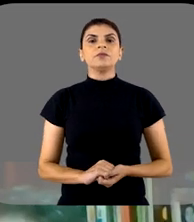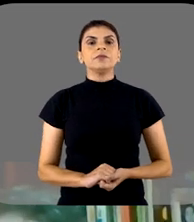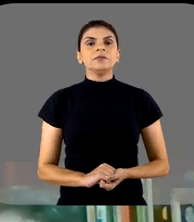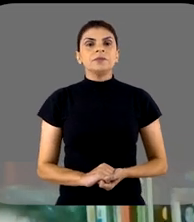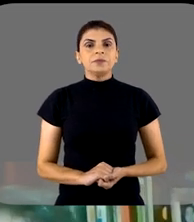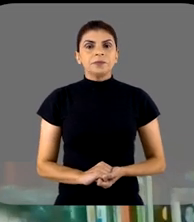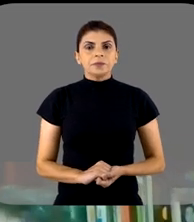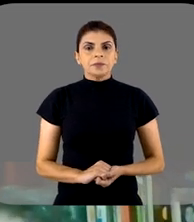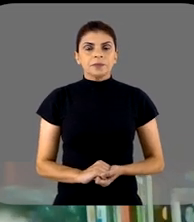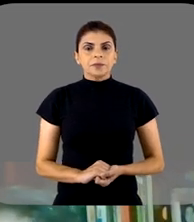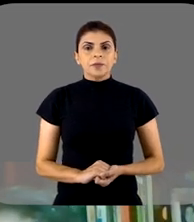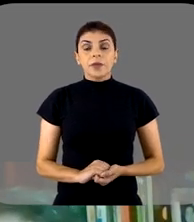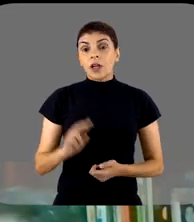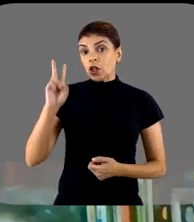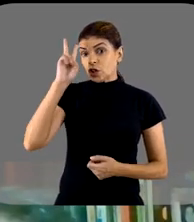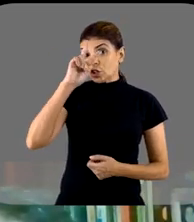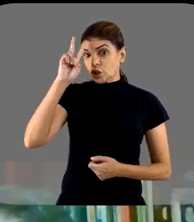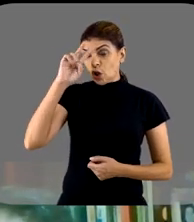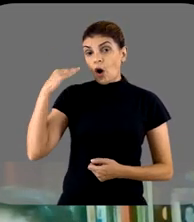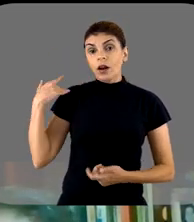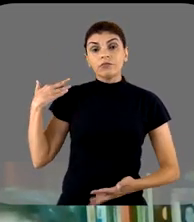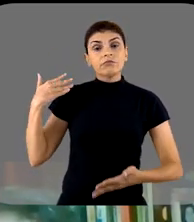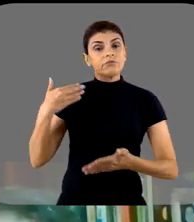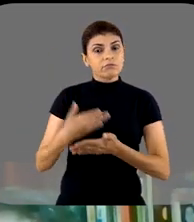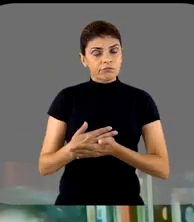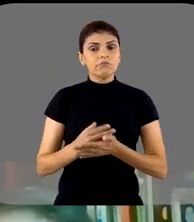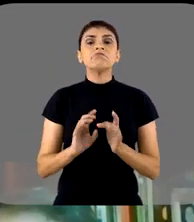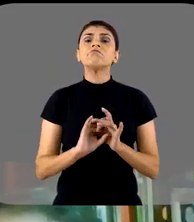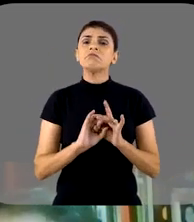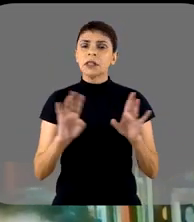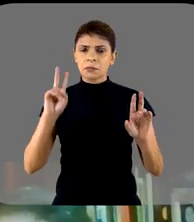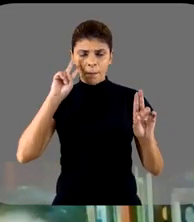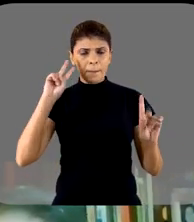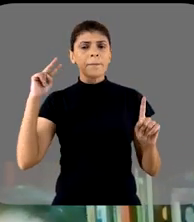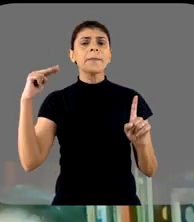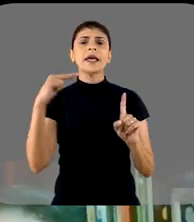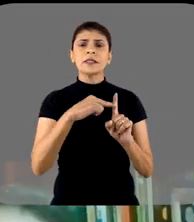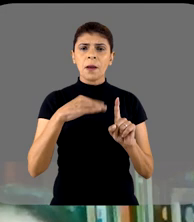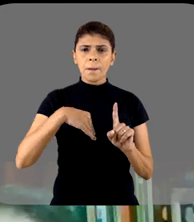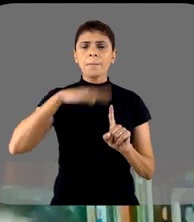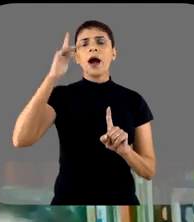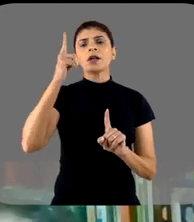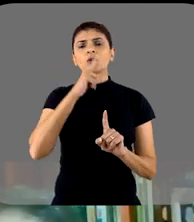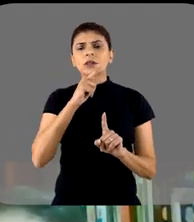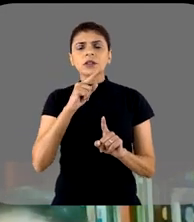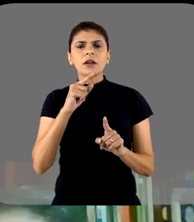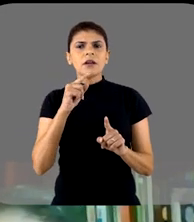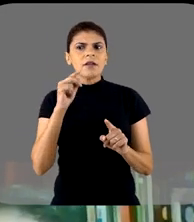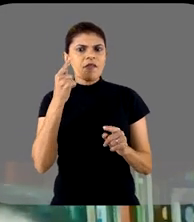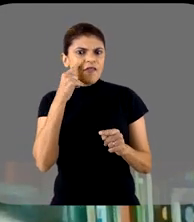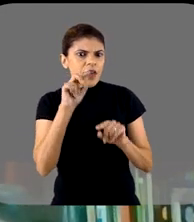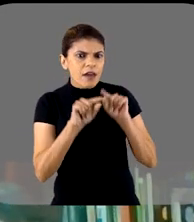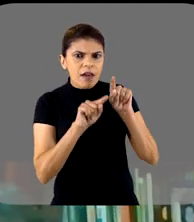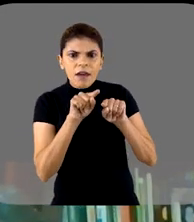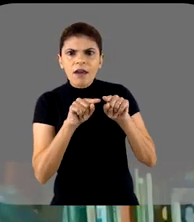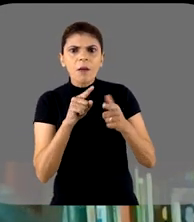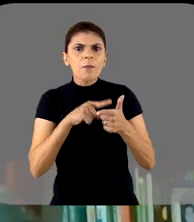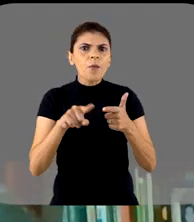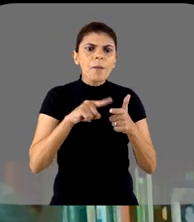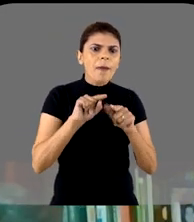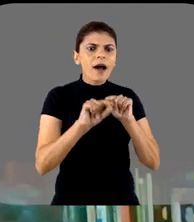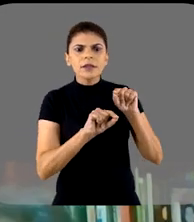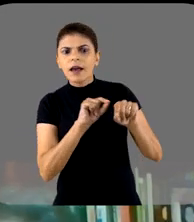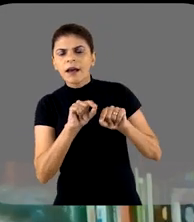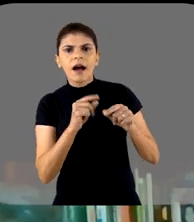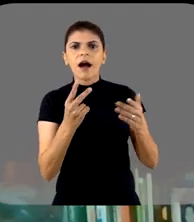Saúde. A abordagem histórica se permite a essa perspectiva mais de grande angular, de contemplar essas